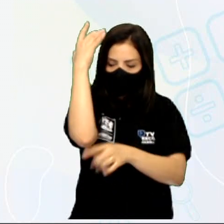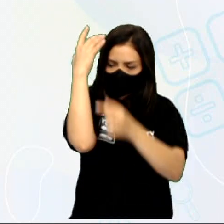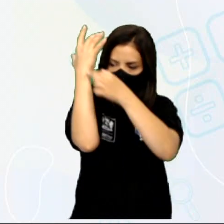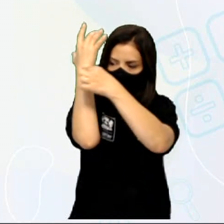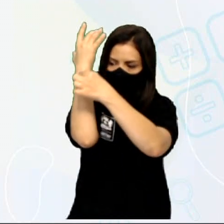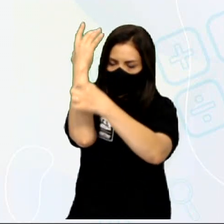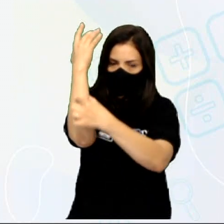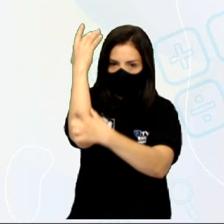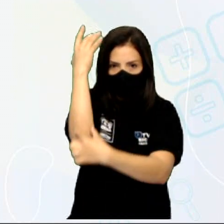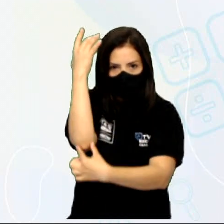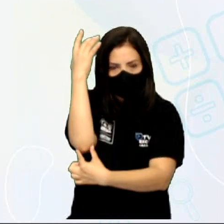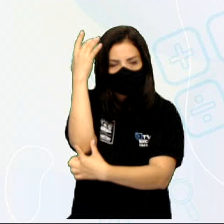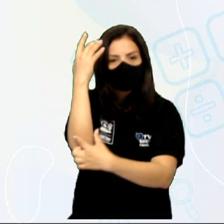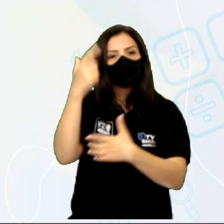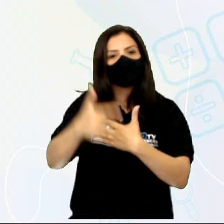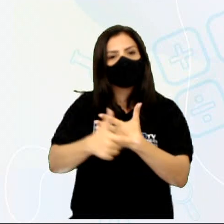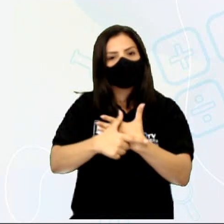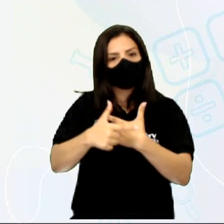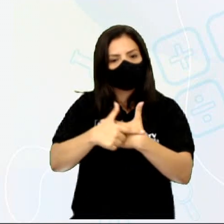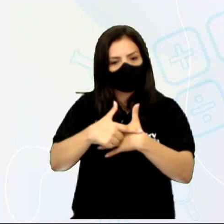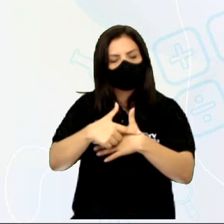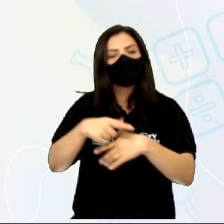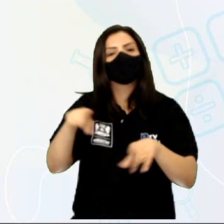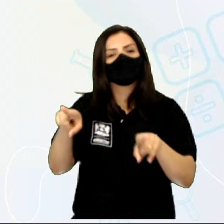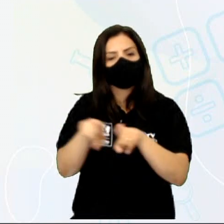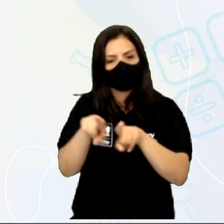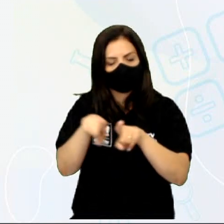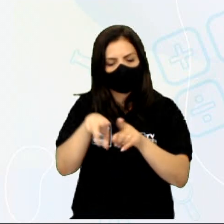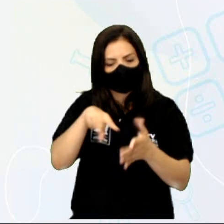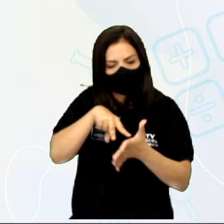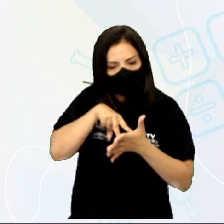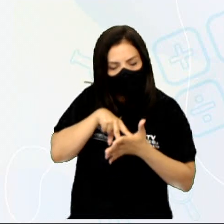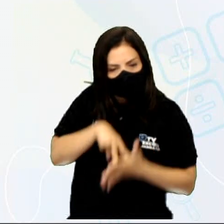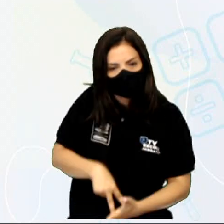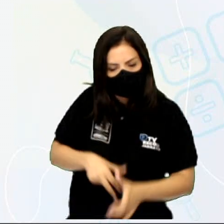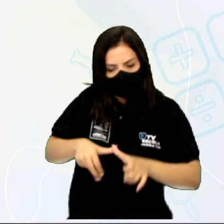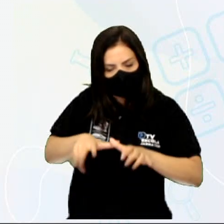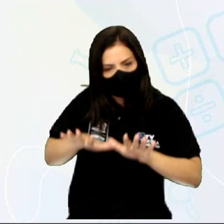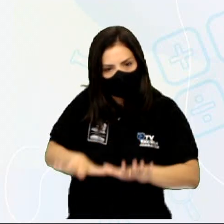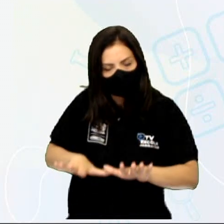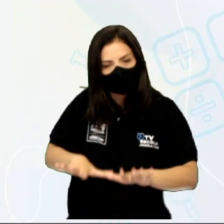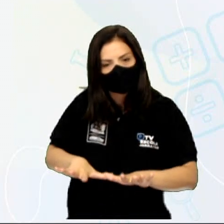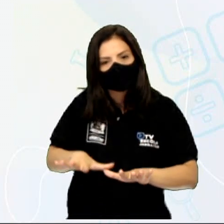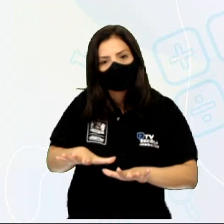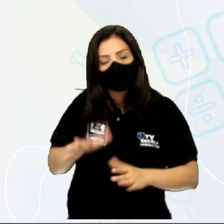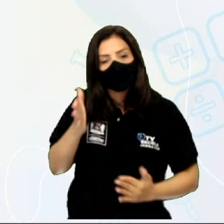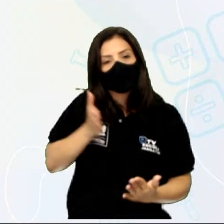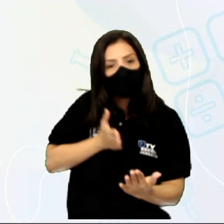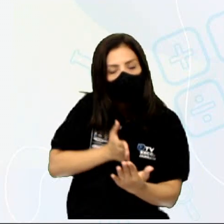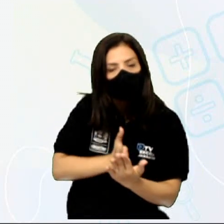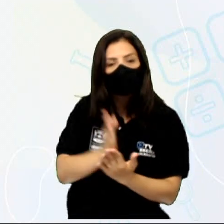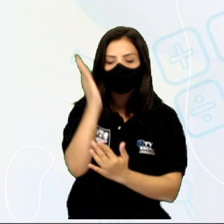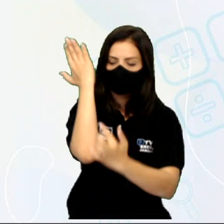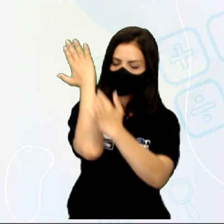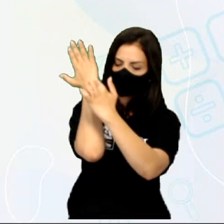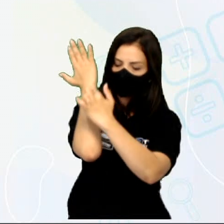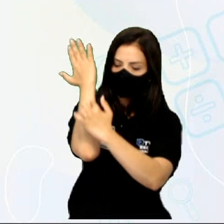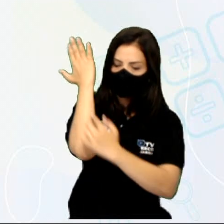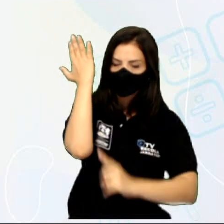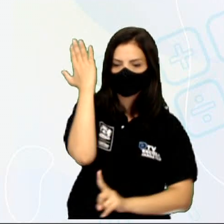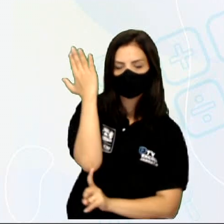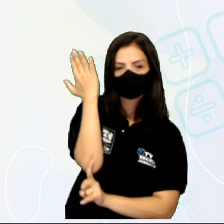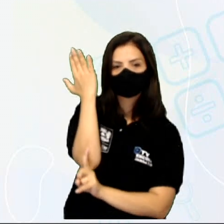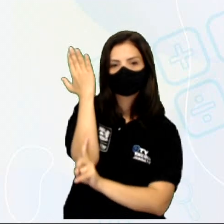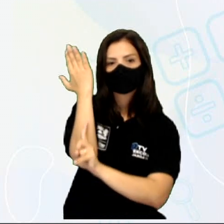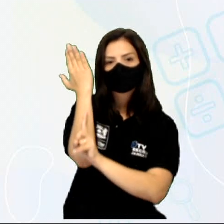função de sustentação da planta, mas também é pelo caule que há o transporte da